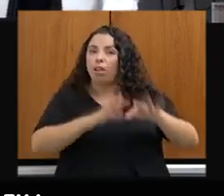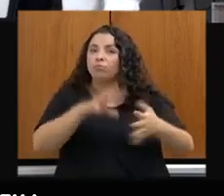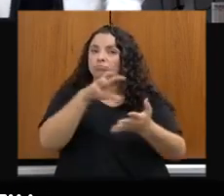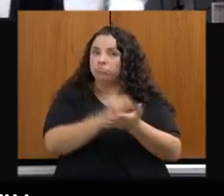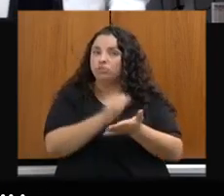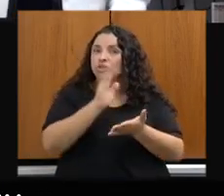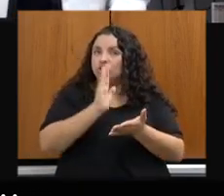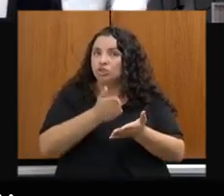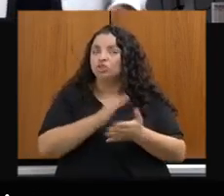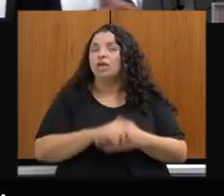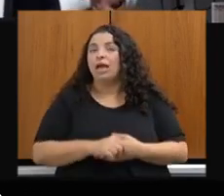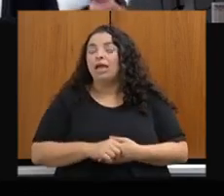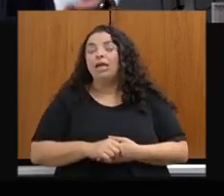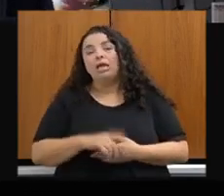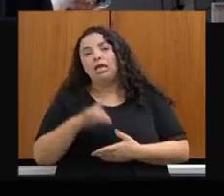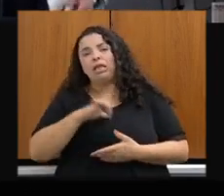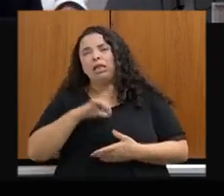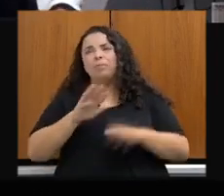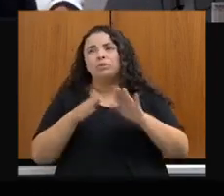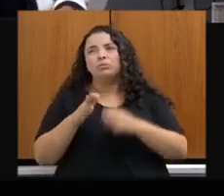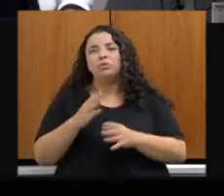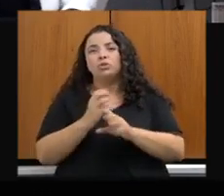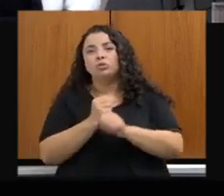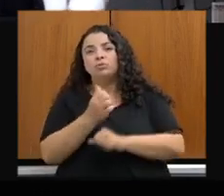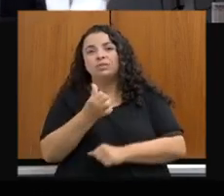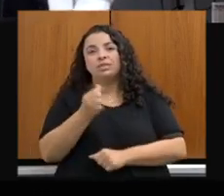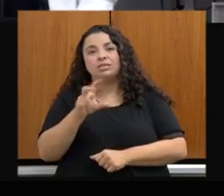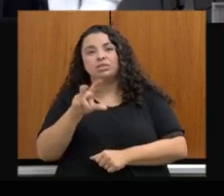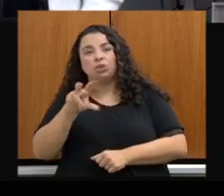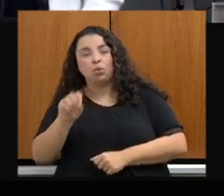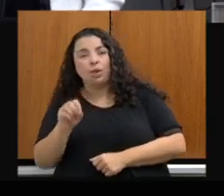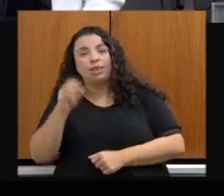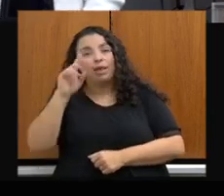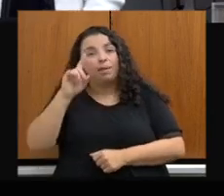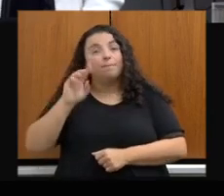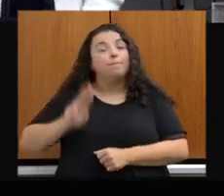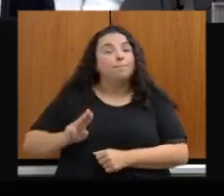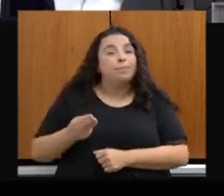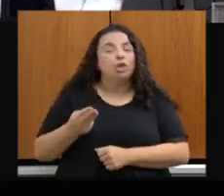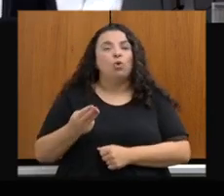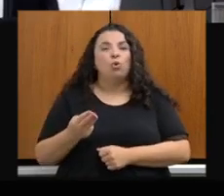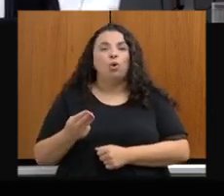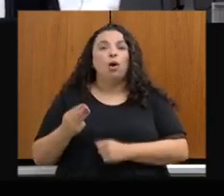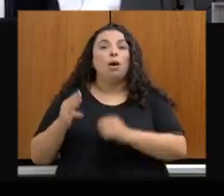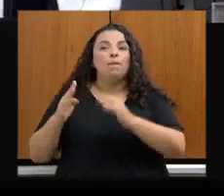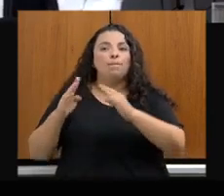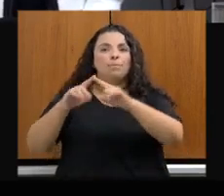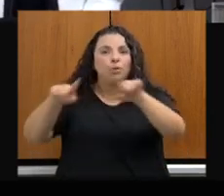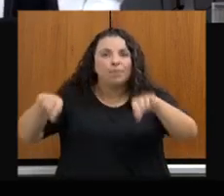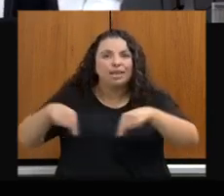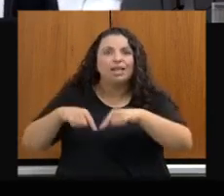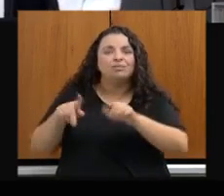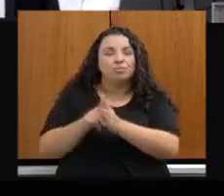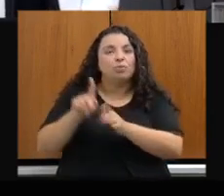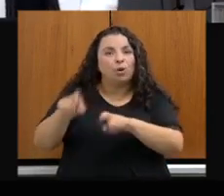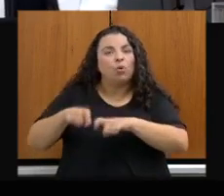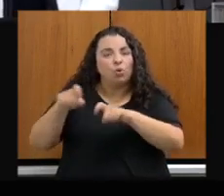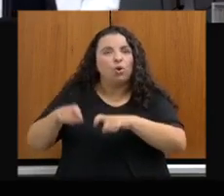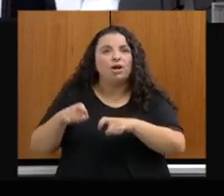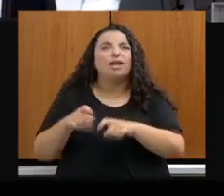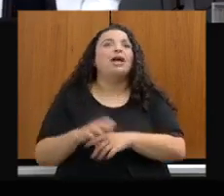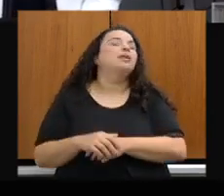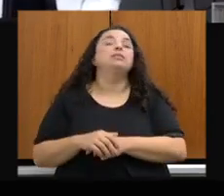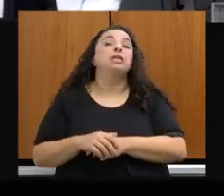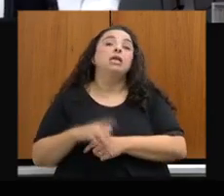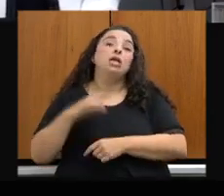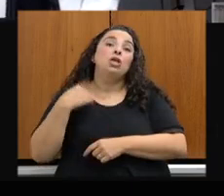um dado de aproximadamente 600, 650 mil propriedades rurais, mas o ponto que nos chama a atenção, e nós estamos trabalhando em projetos